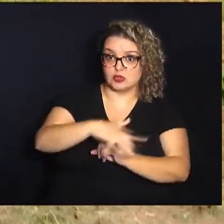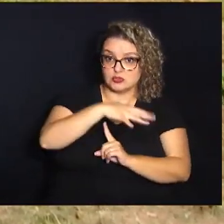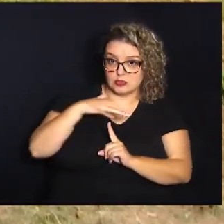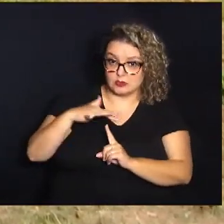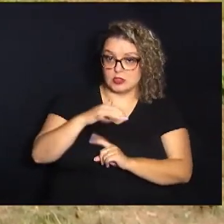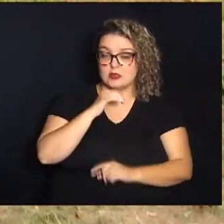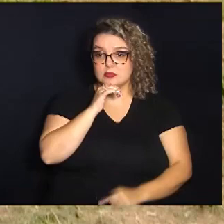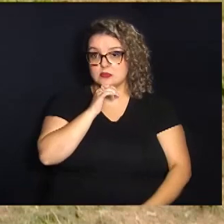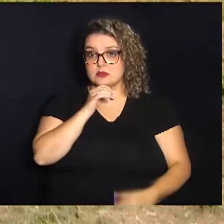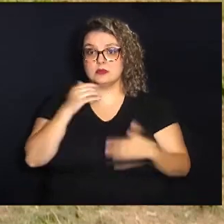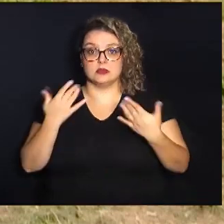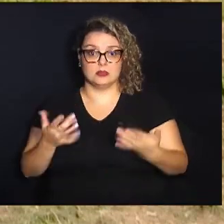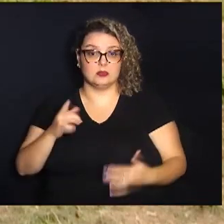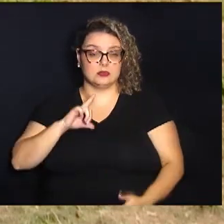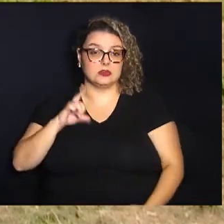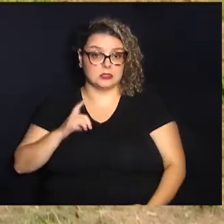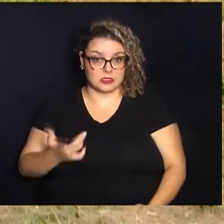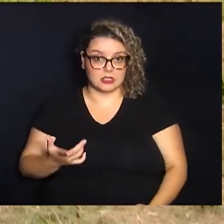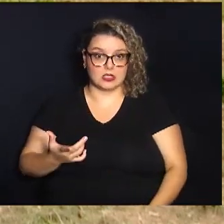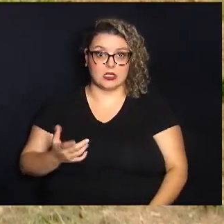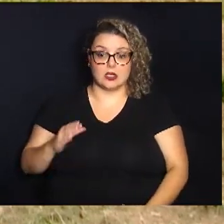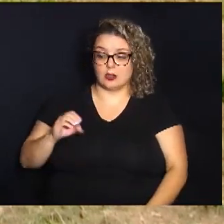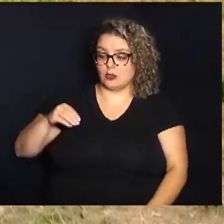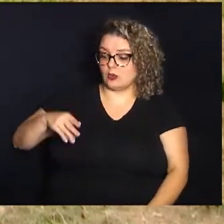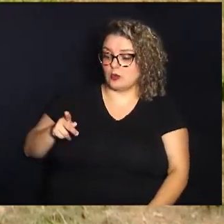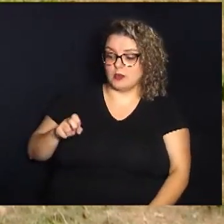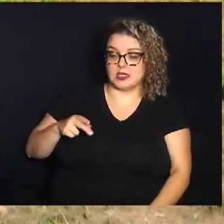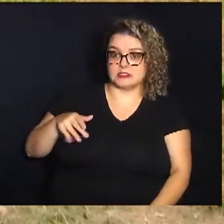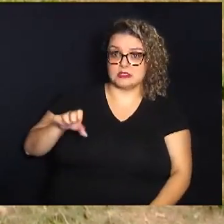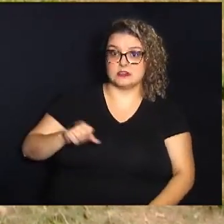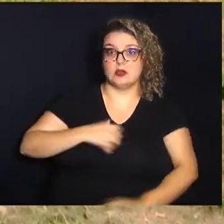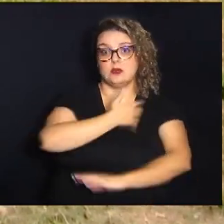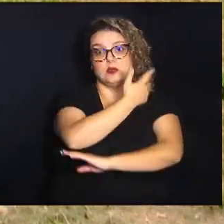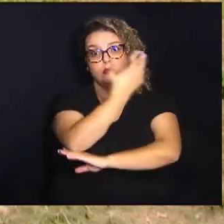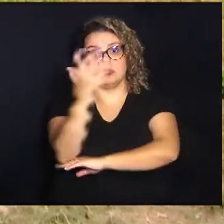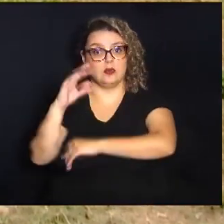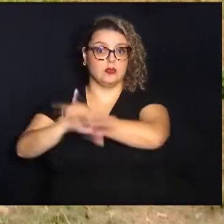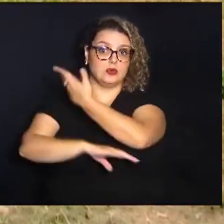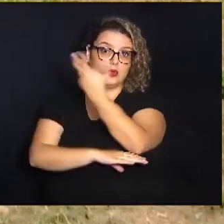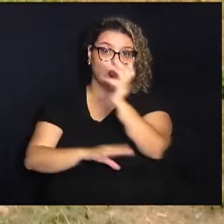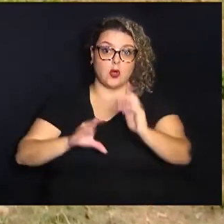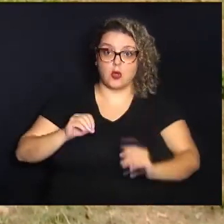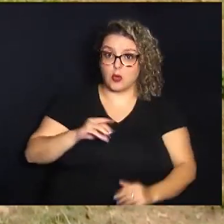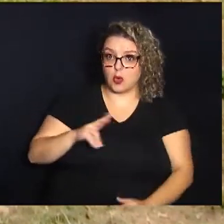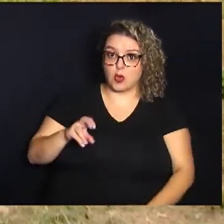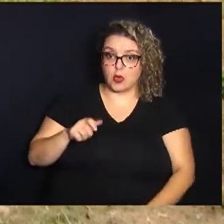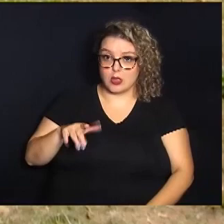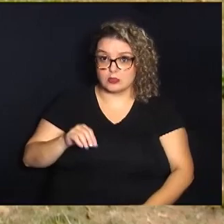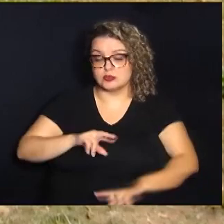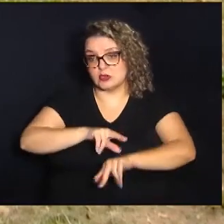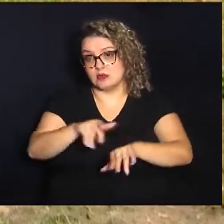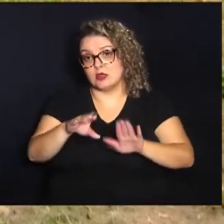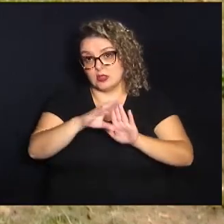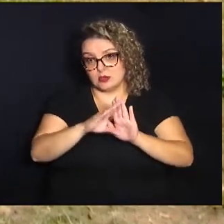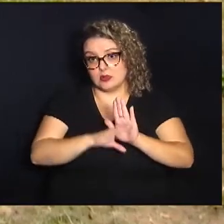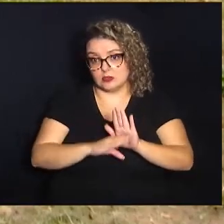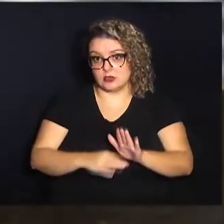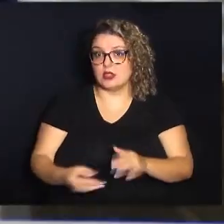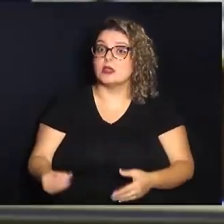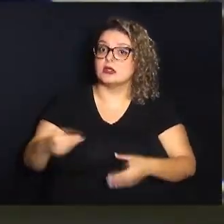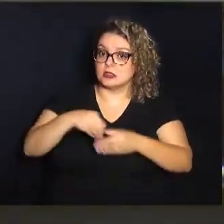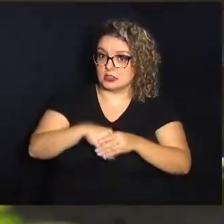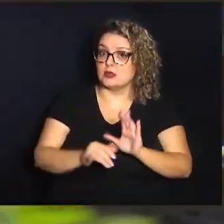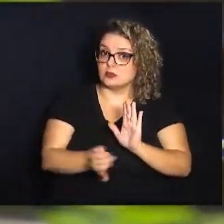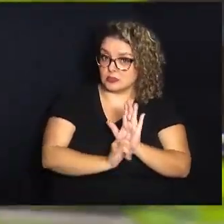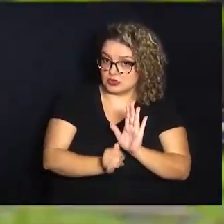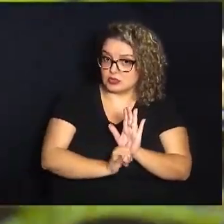Portanto, terá que haver a compensação com a arborização dos córregos e uma série de programas que estão previstos no edital.